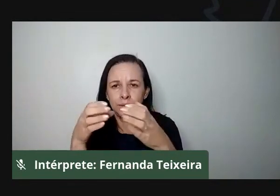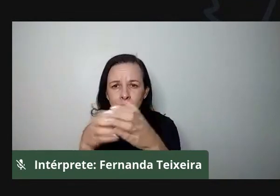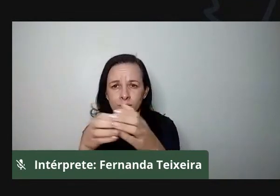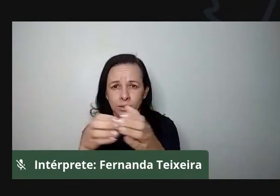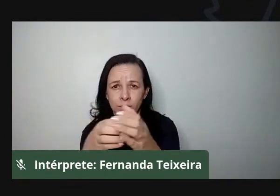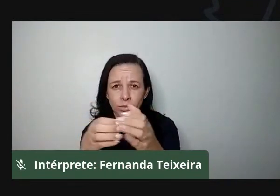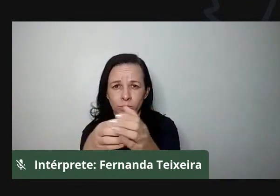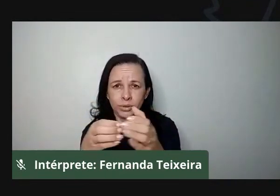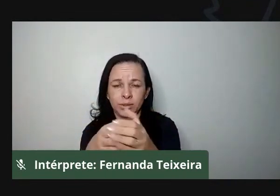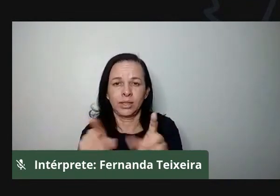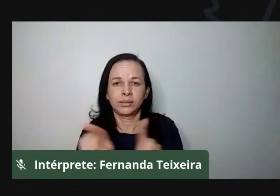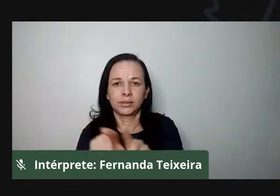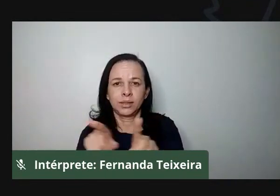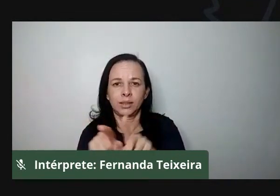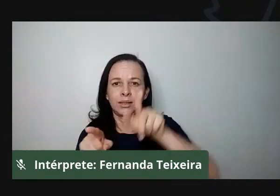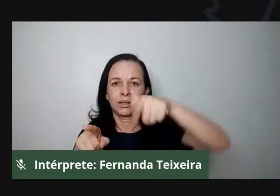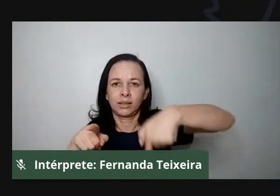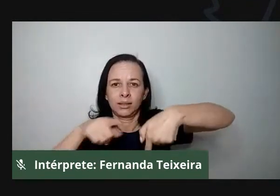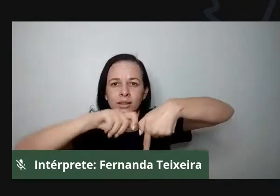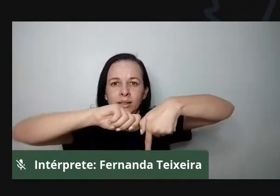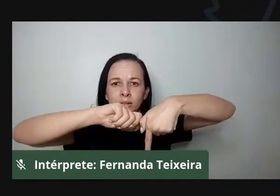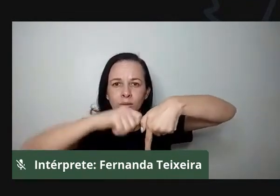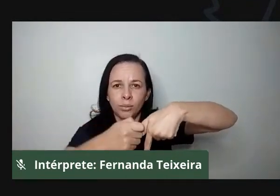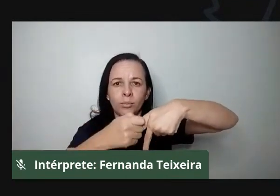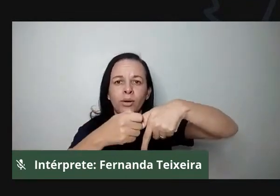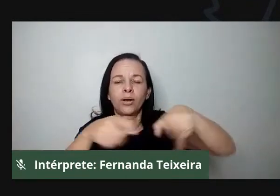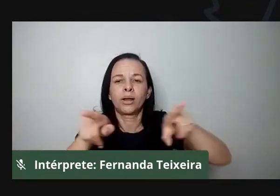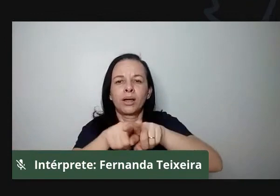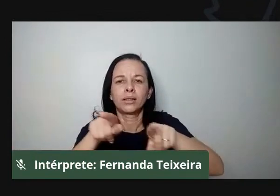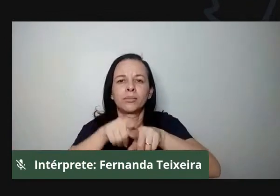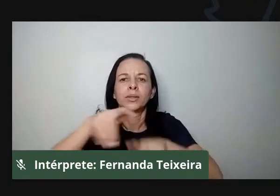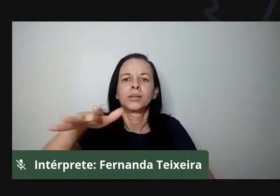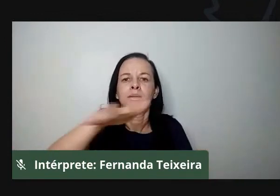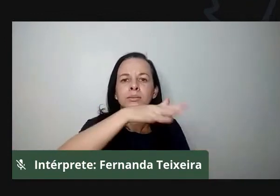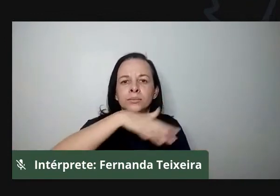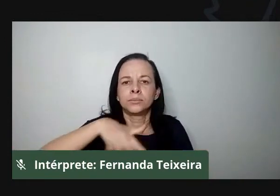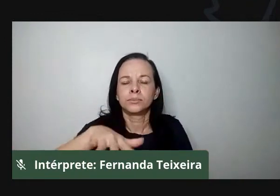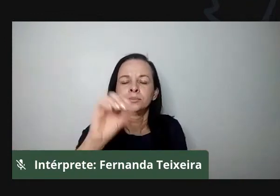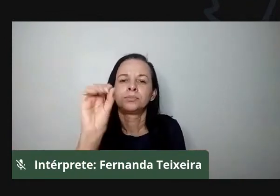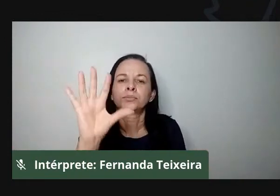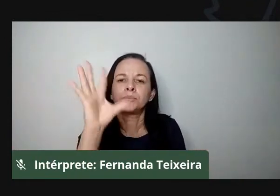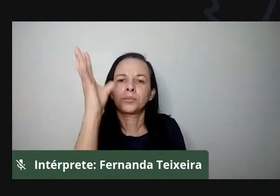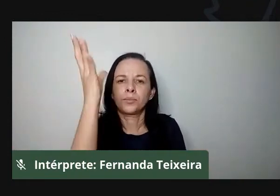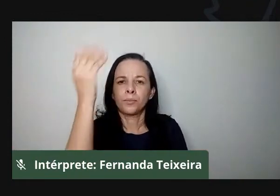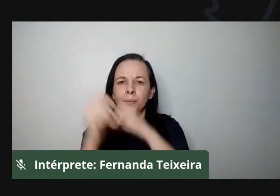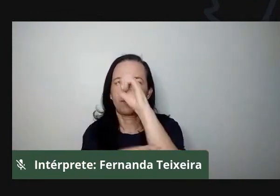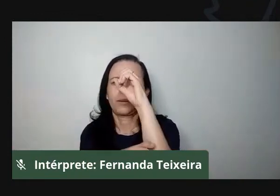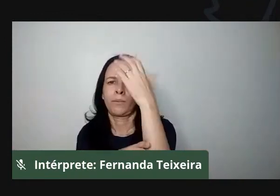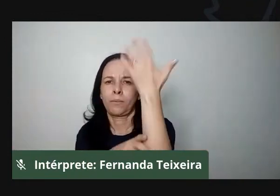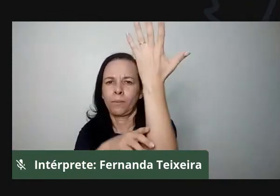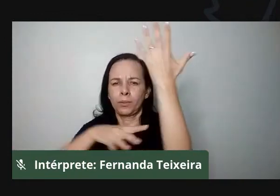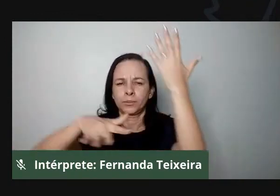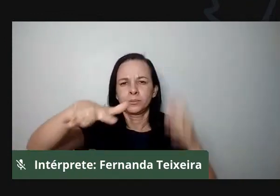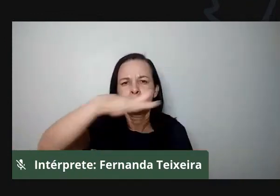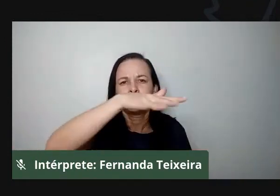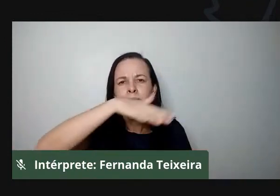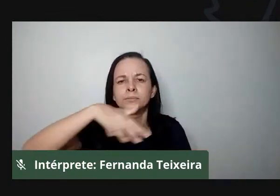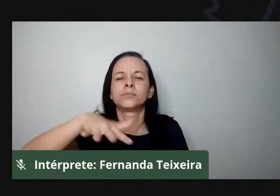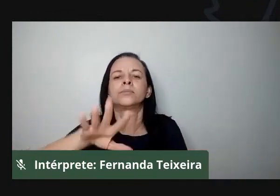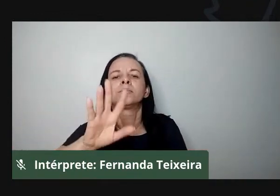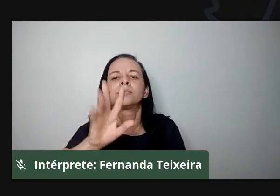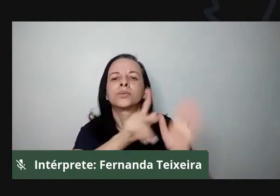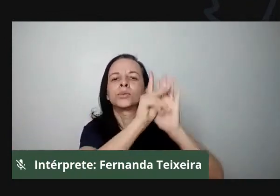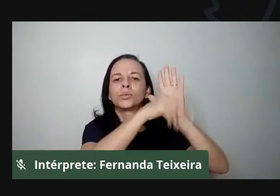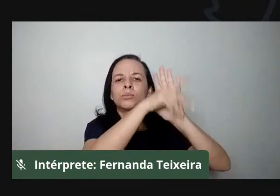a desestruturação também das relações com a natureza e com o meio ambiente de maneira geral. Eu vou projetar aqui, né,